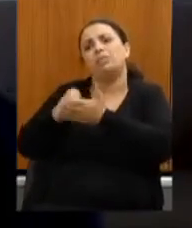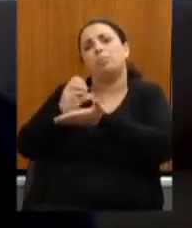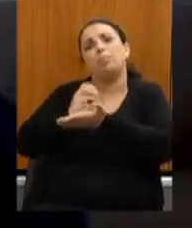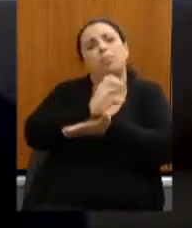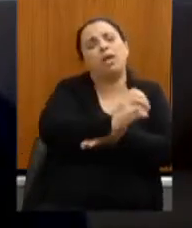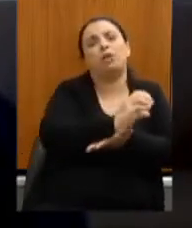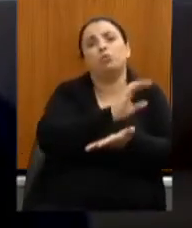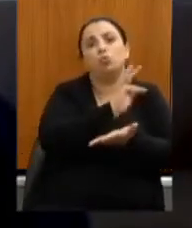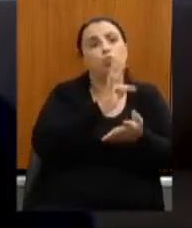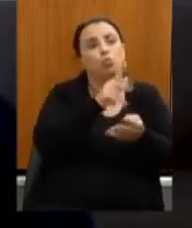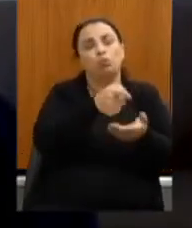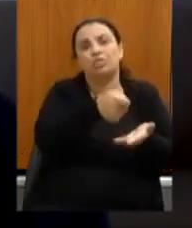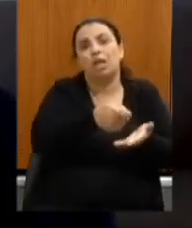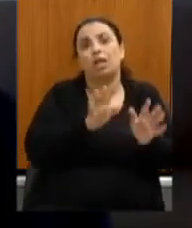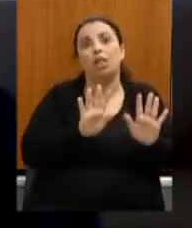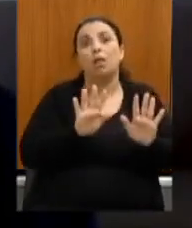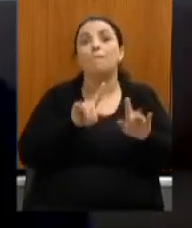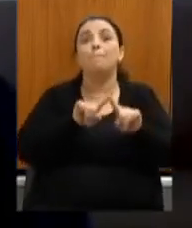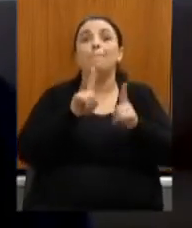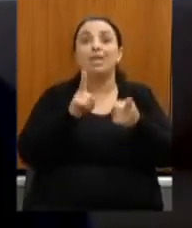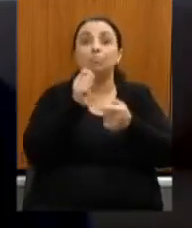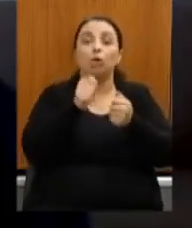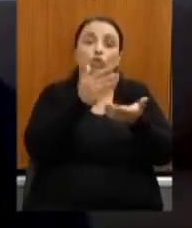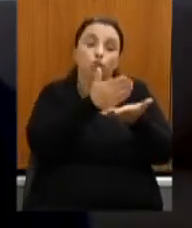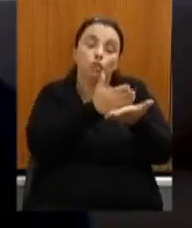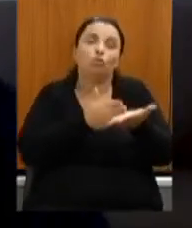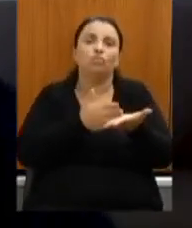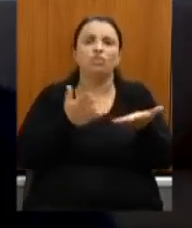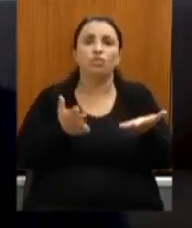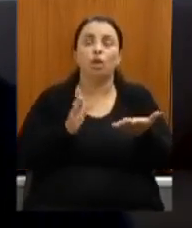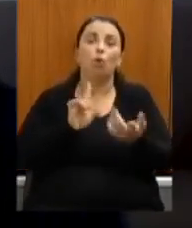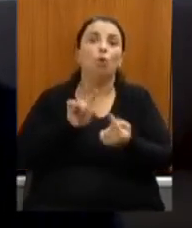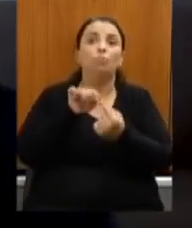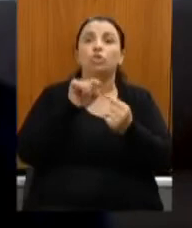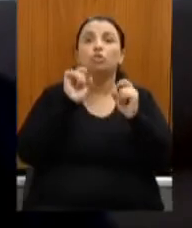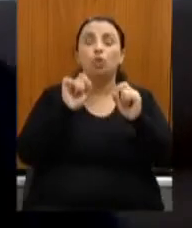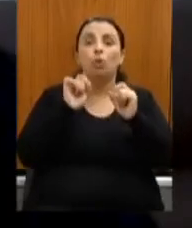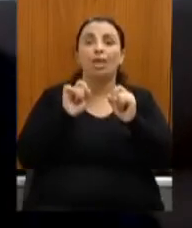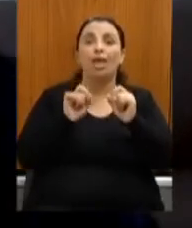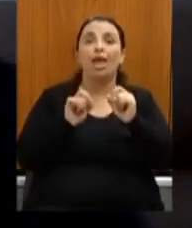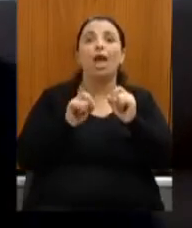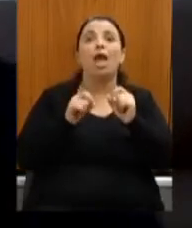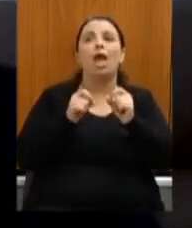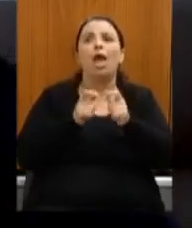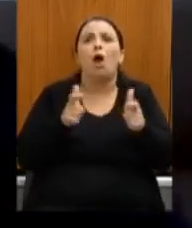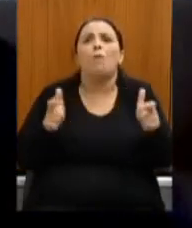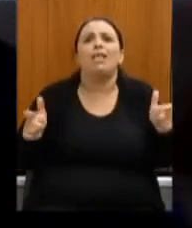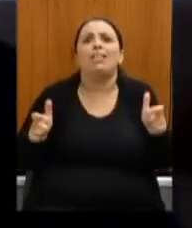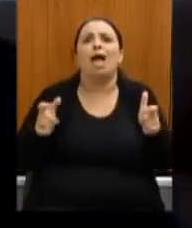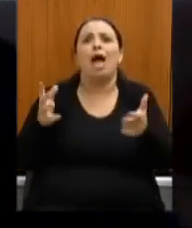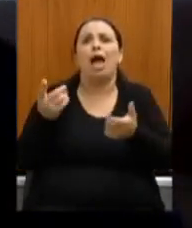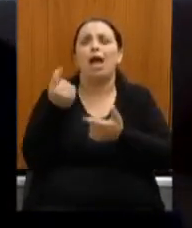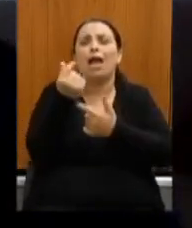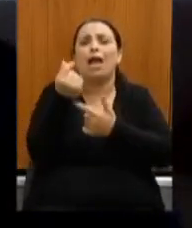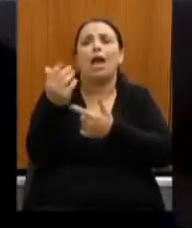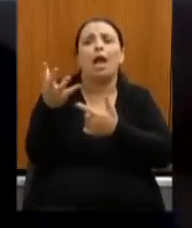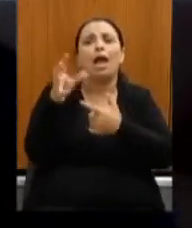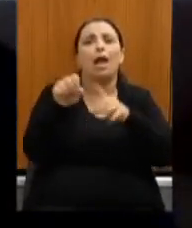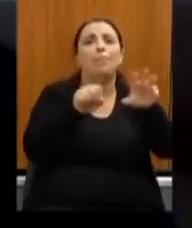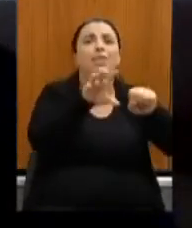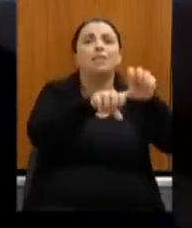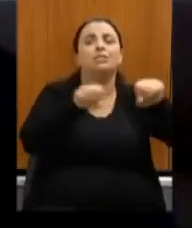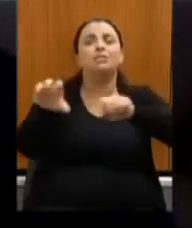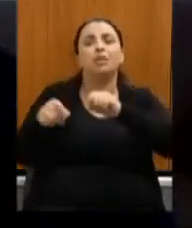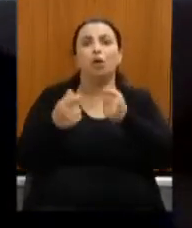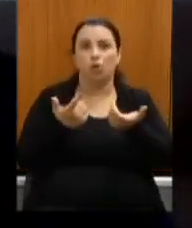captação que não é o objetivo o objetivo é aumentar a captação então eu quero falar isso de maneira muito